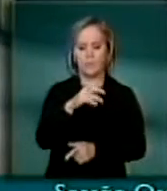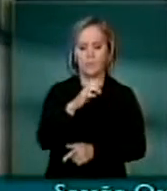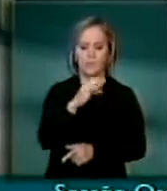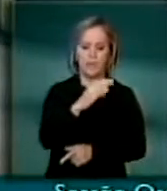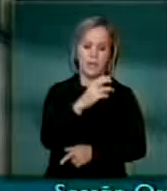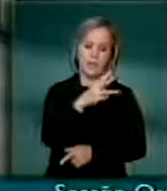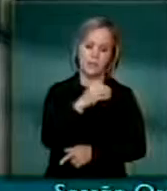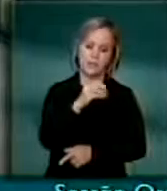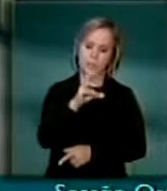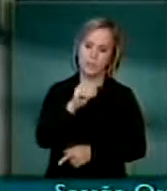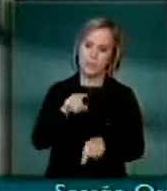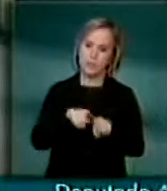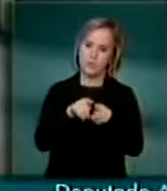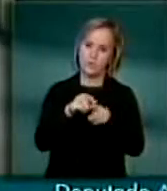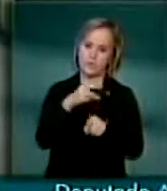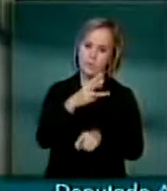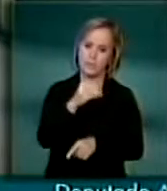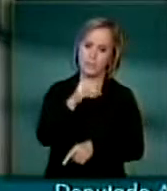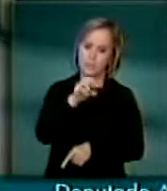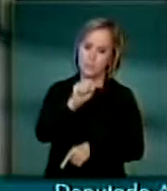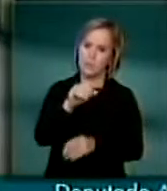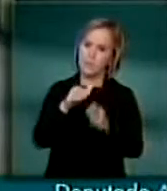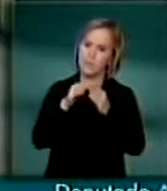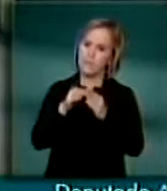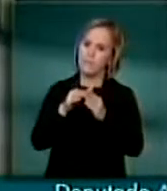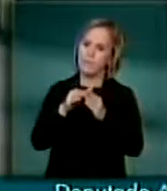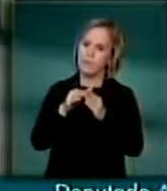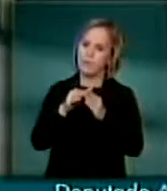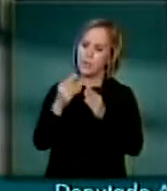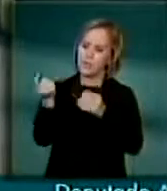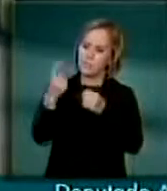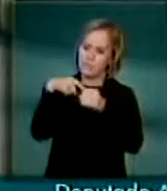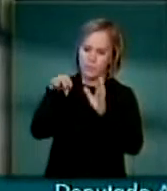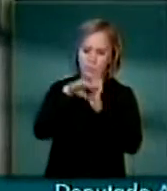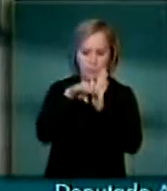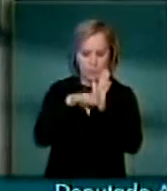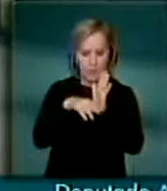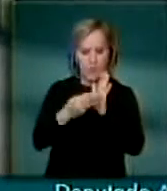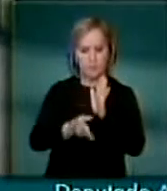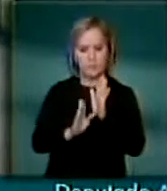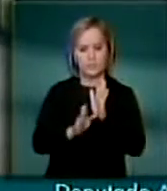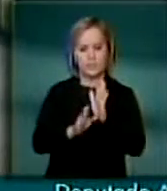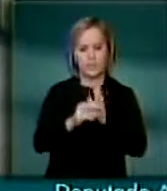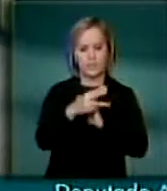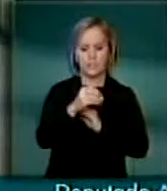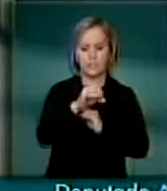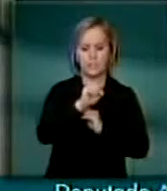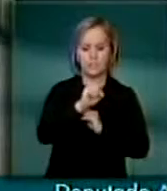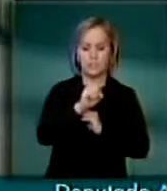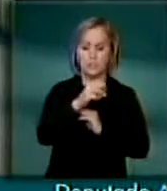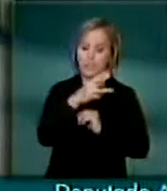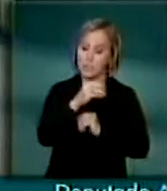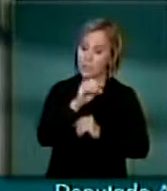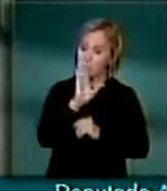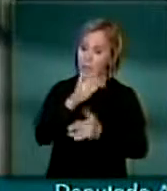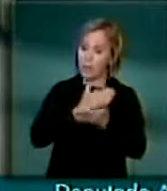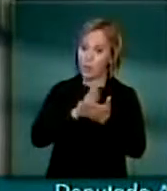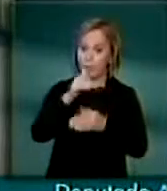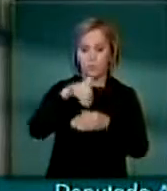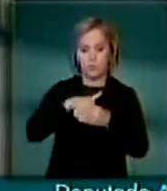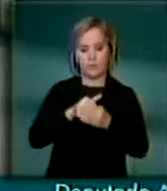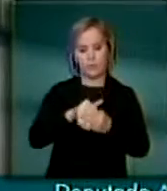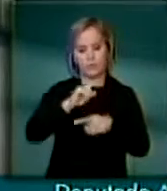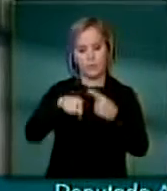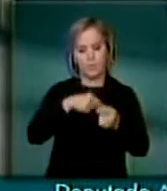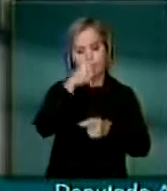e da PEC 308, colocando em pauta essas matérias. A PEC 308 já teve a sua votação iniciada e depois foi suspensa,